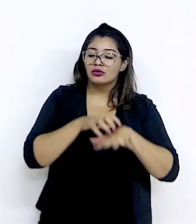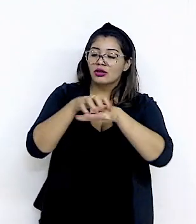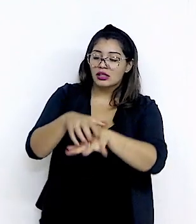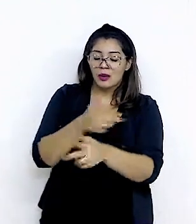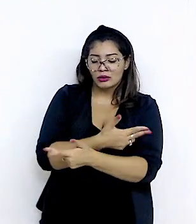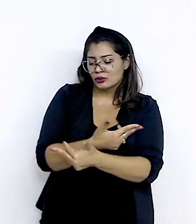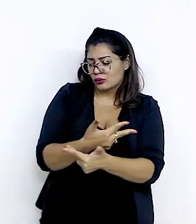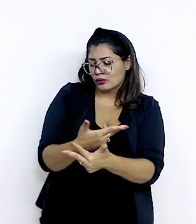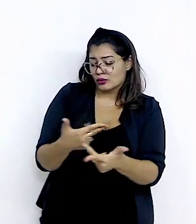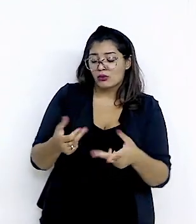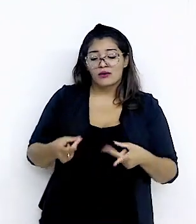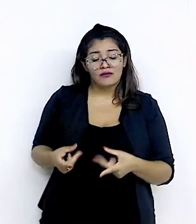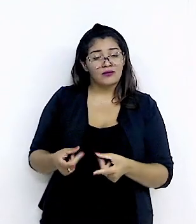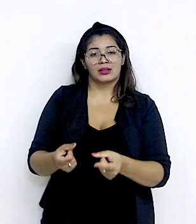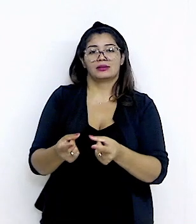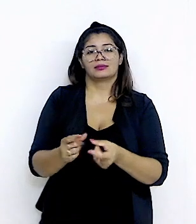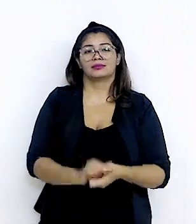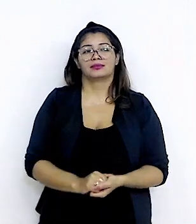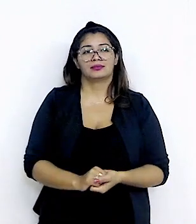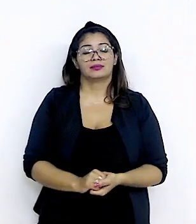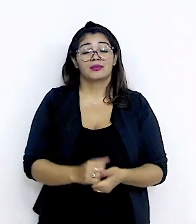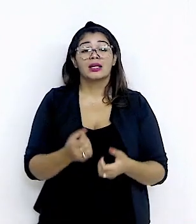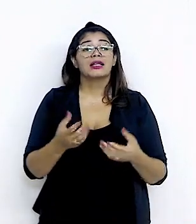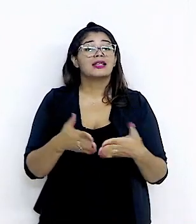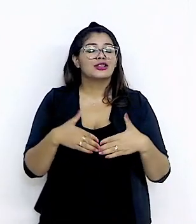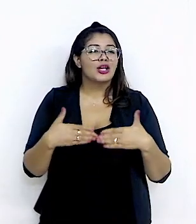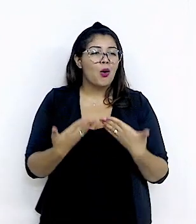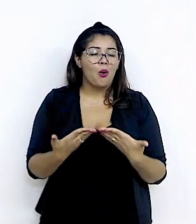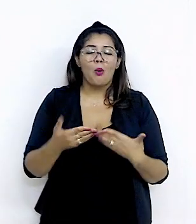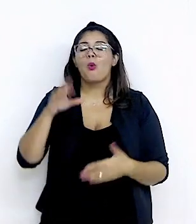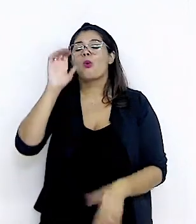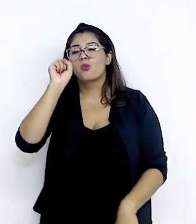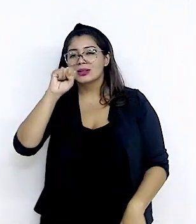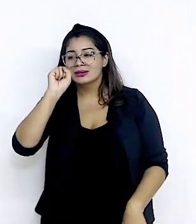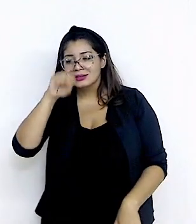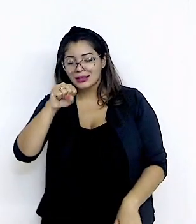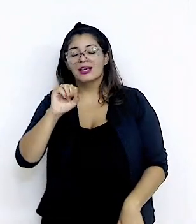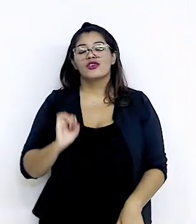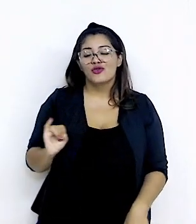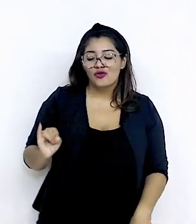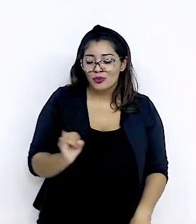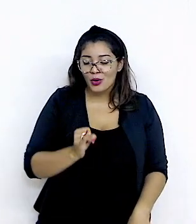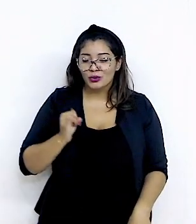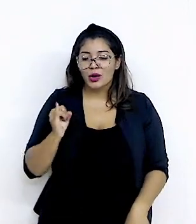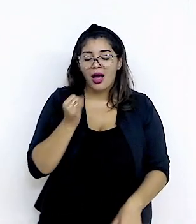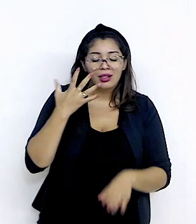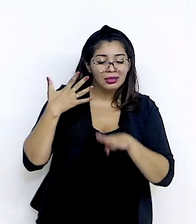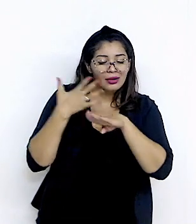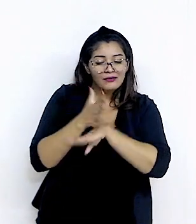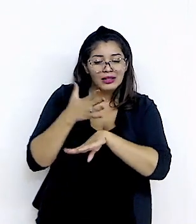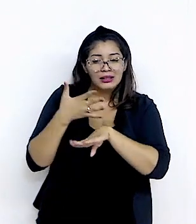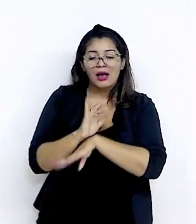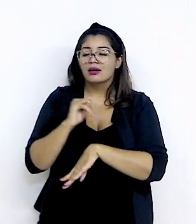mercadorias Para o mundo todo Então, sim, é um ponto importante É uma porta de entrada